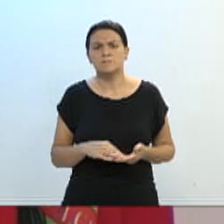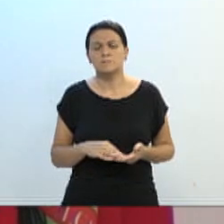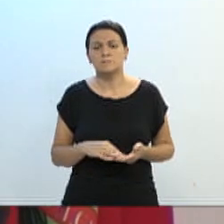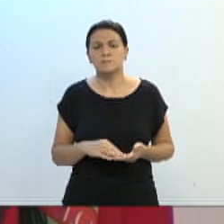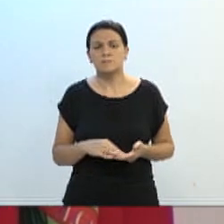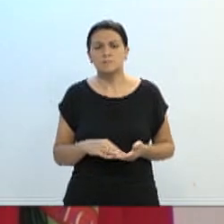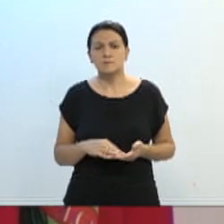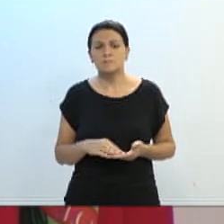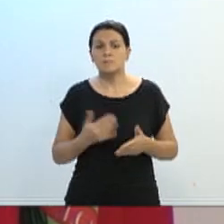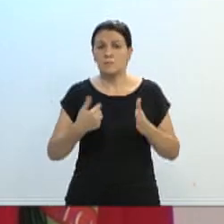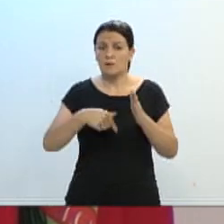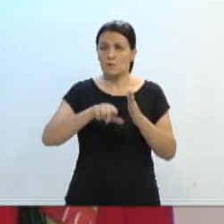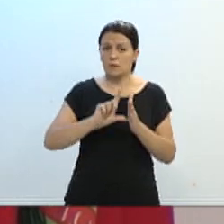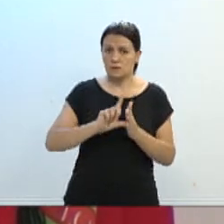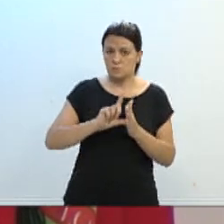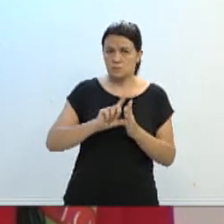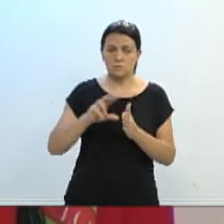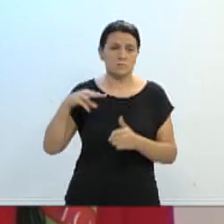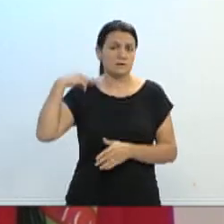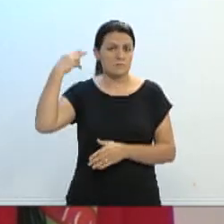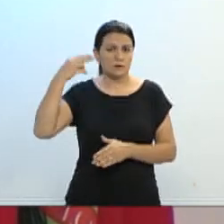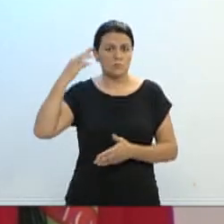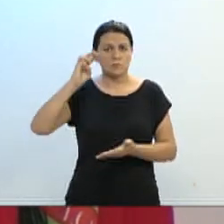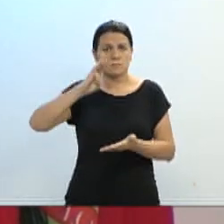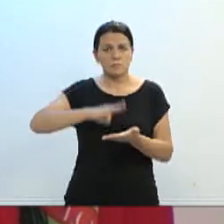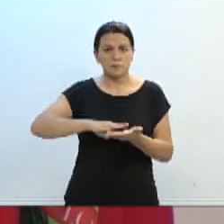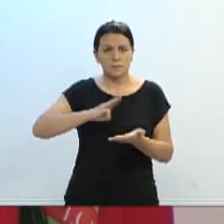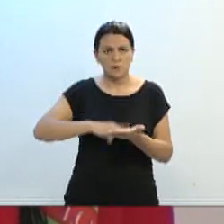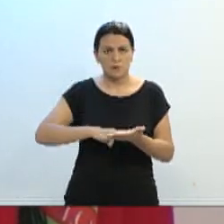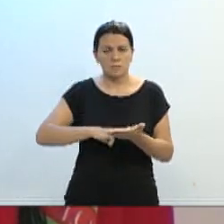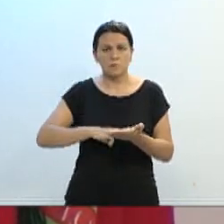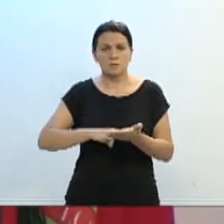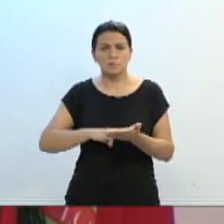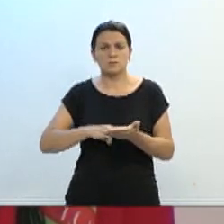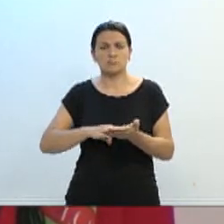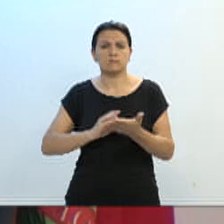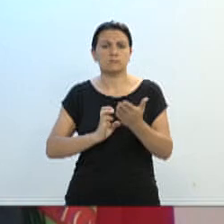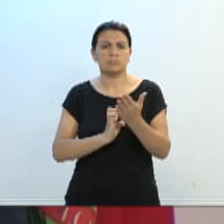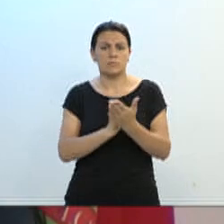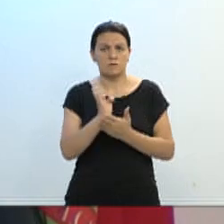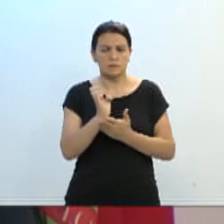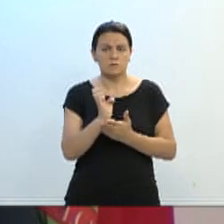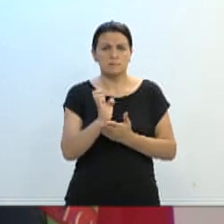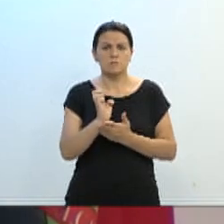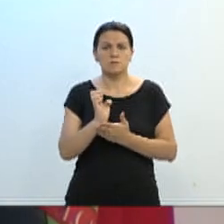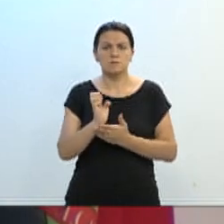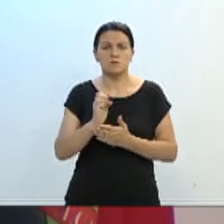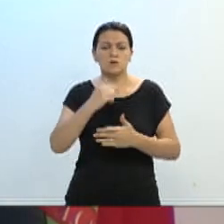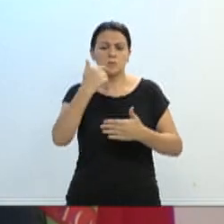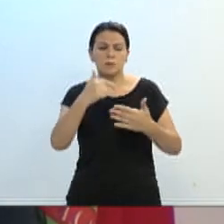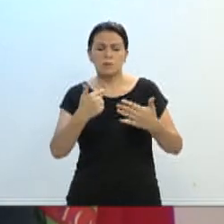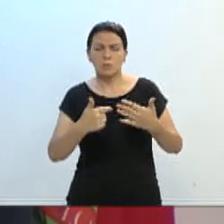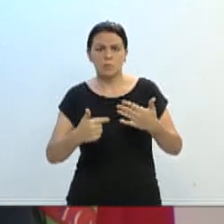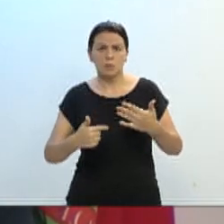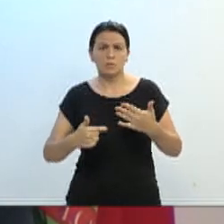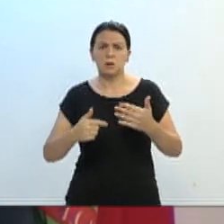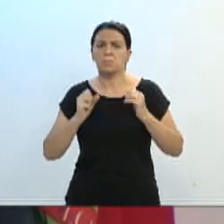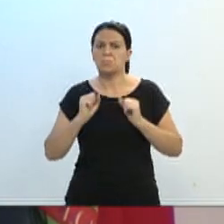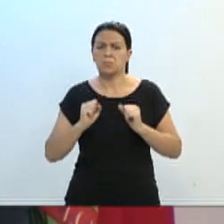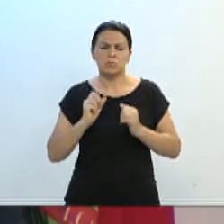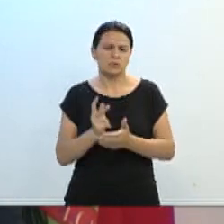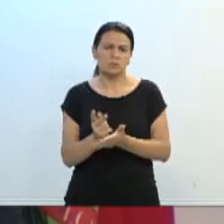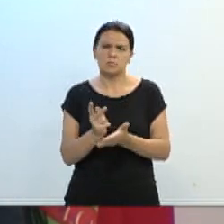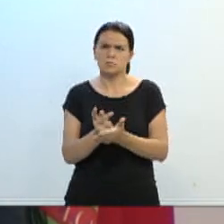deles antes dos demais vereadores, membros efetivos da comissão, e, posteriormente, a gente vai tocar a comissão como sempre